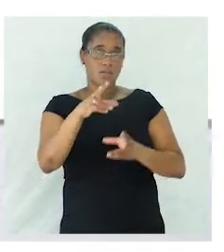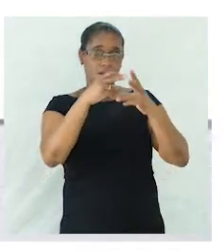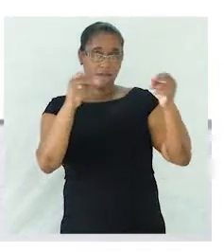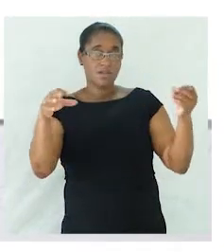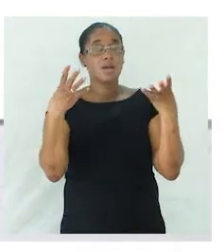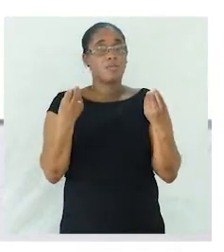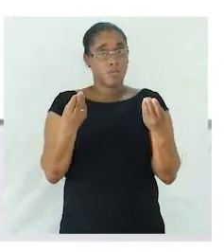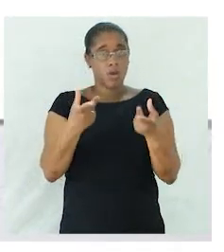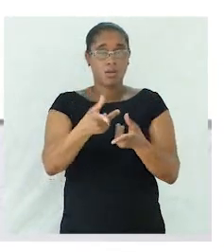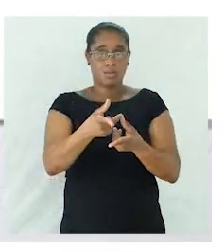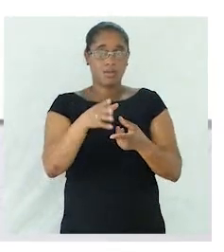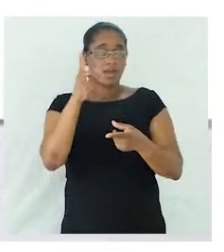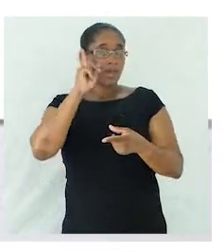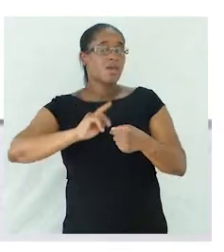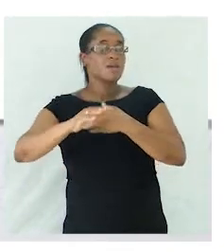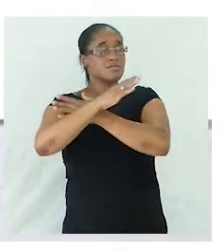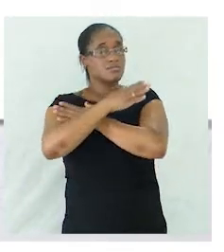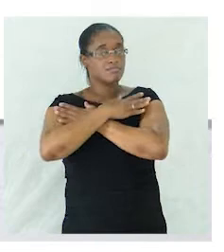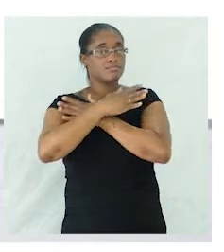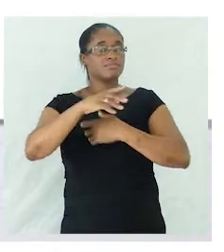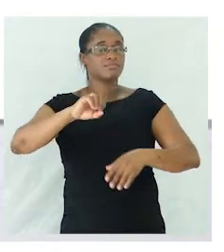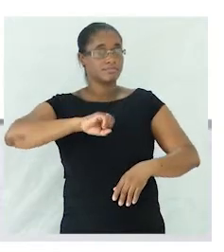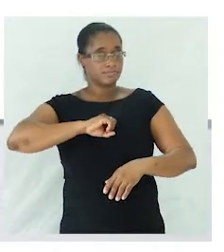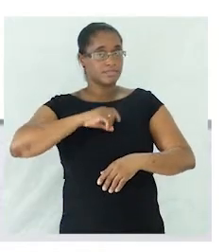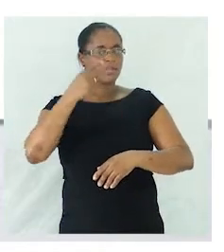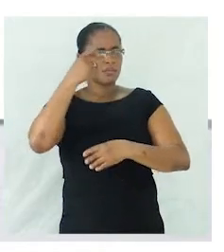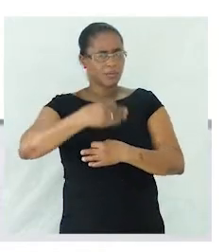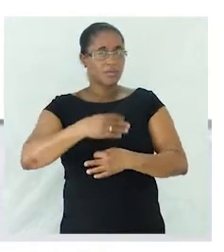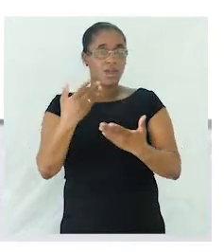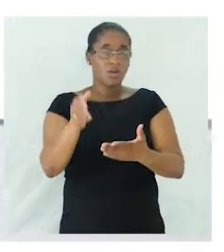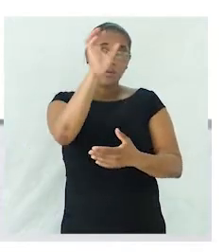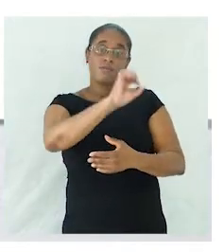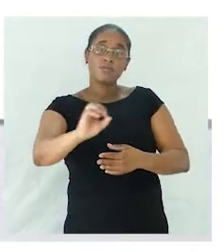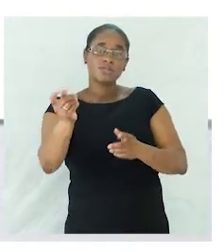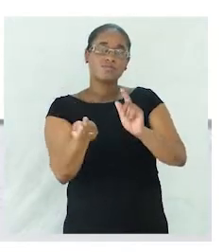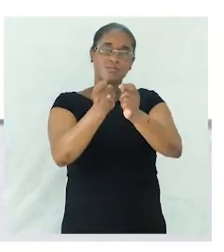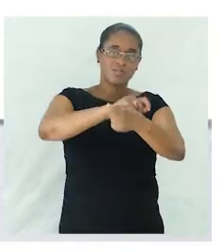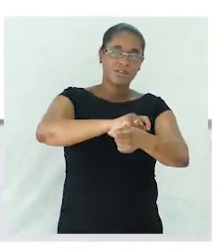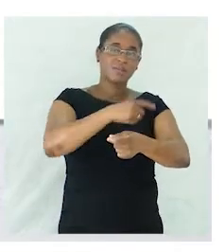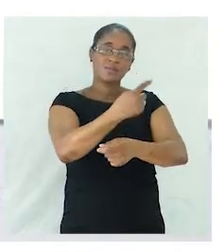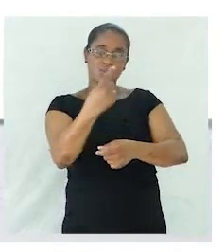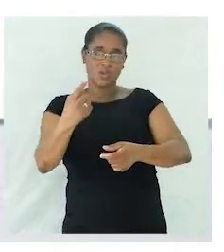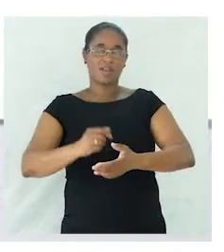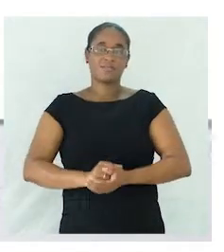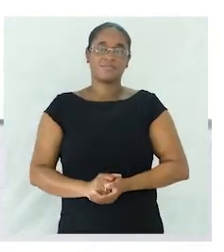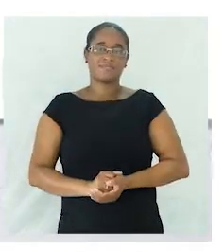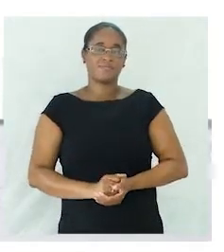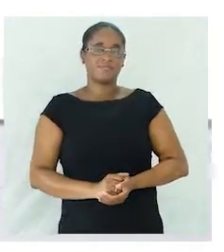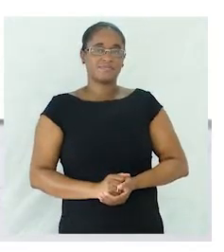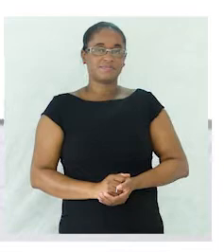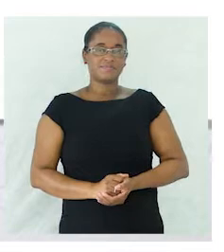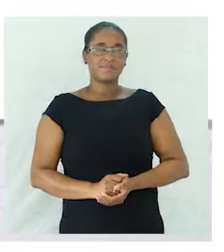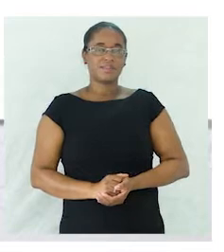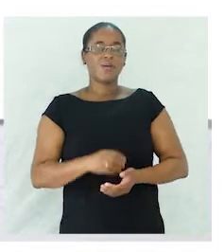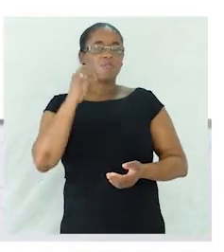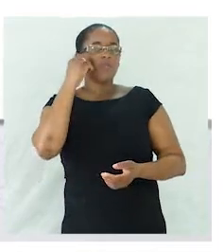plural as minhas amigas são perfeitas vocês agora vão passá-la para singular como é que é esta frase?